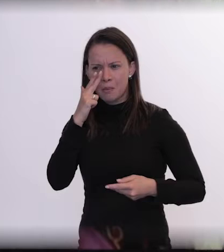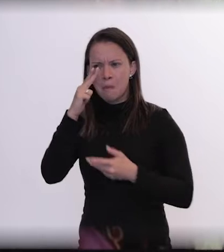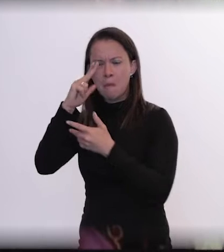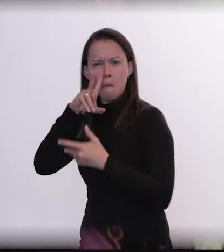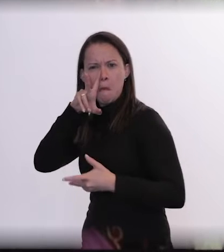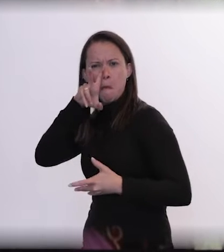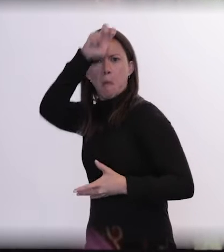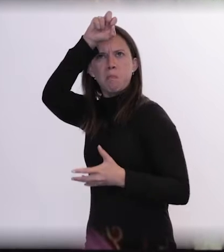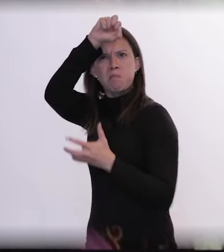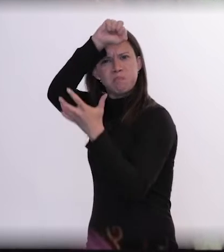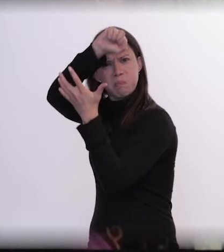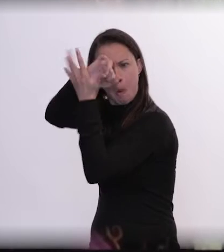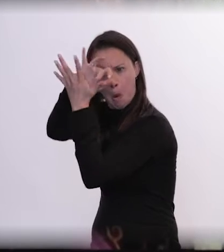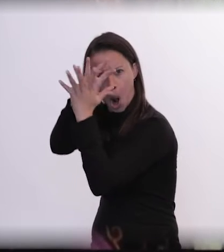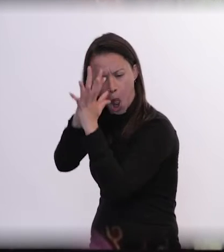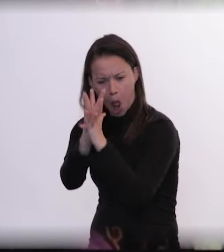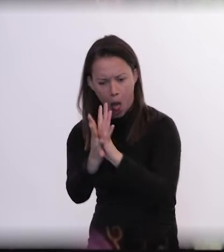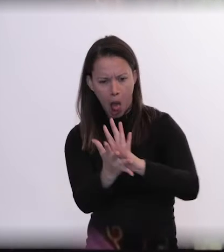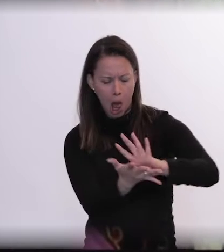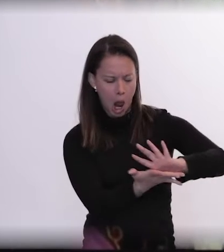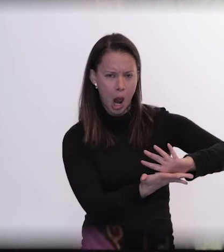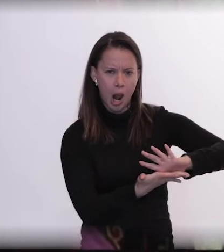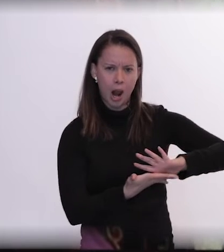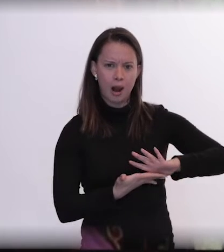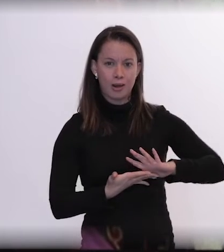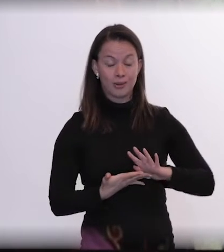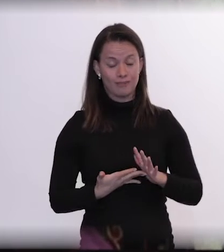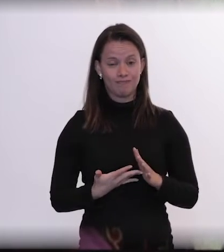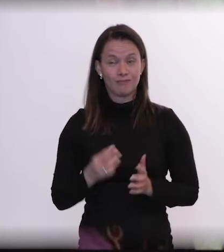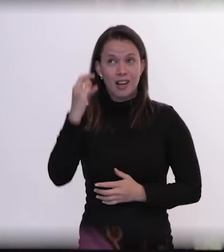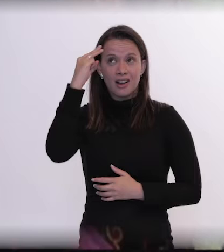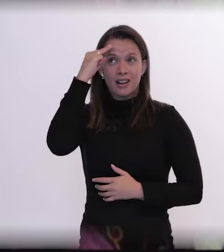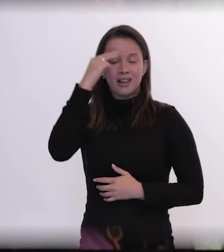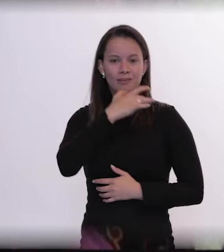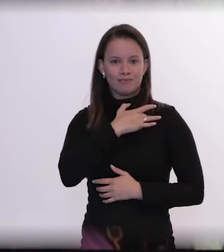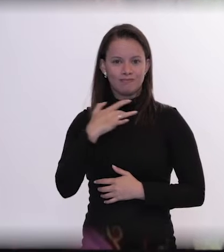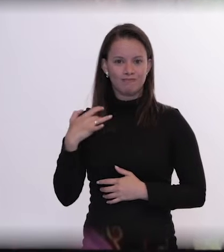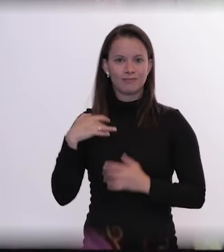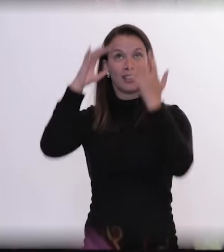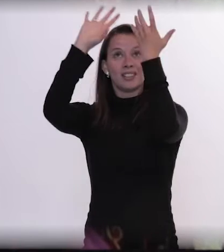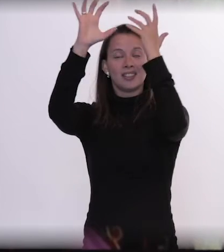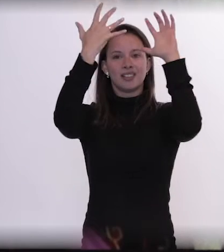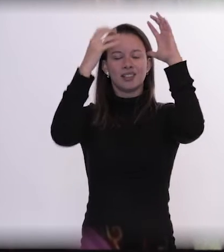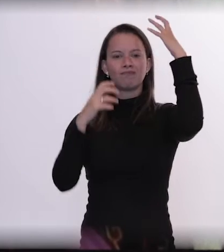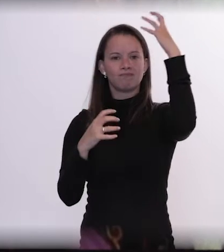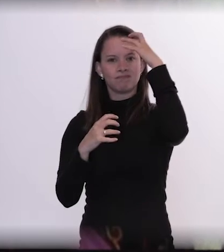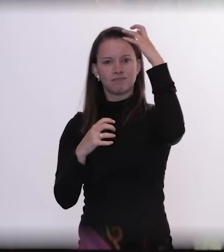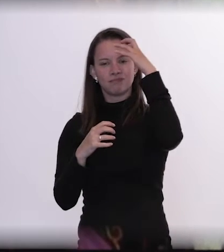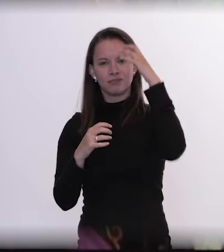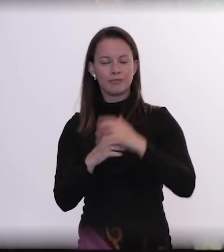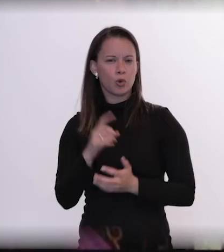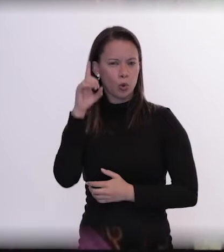muita dificuldade de compreender os efeitos na saúde mental que a crise climática tem, os efeitos sobre a vida